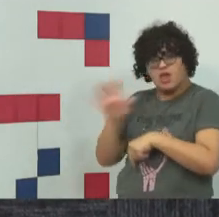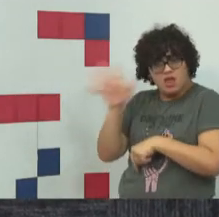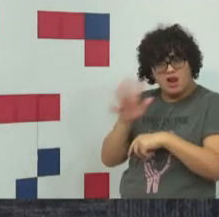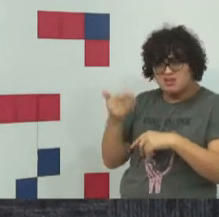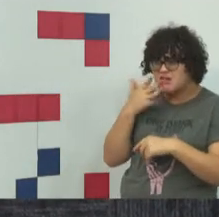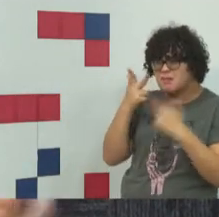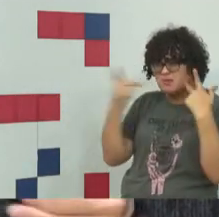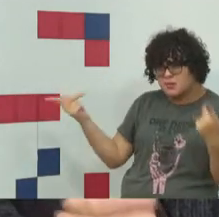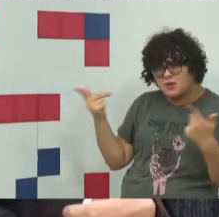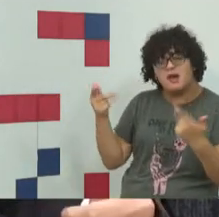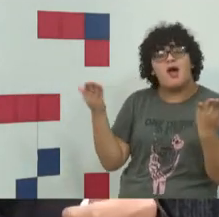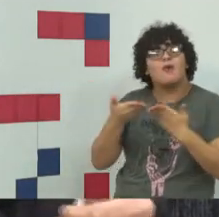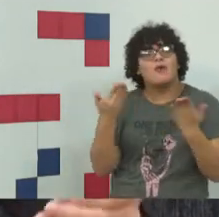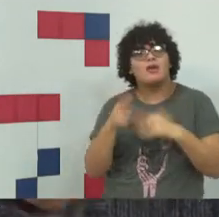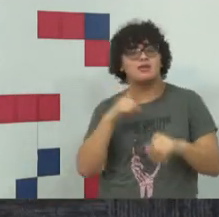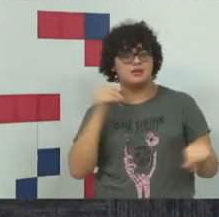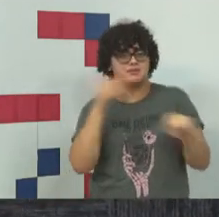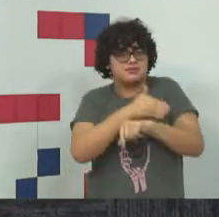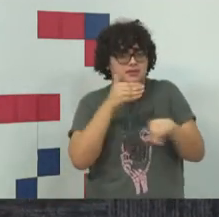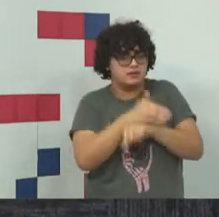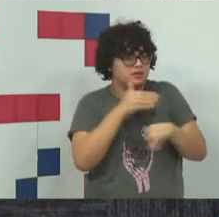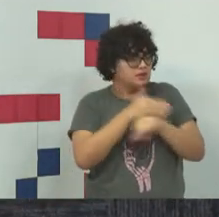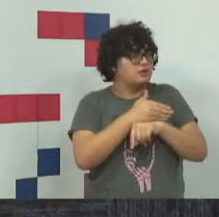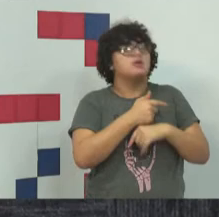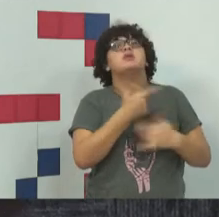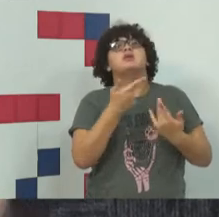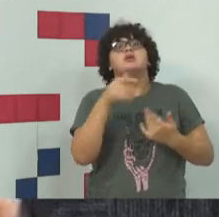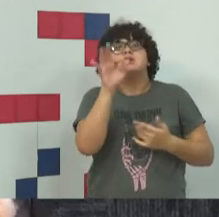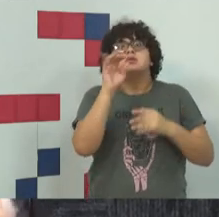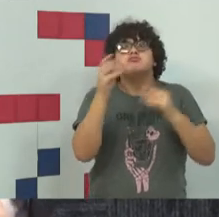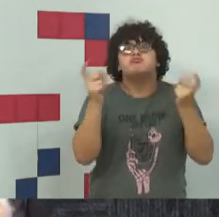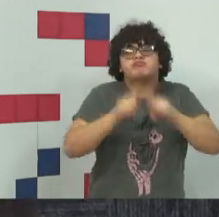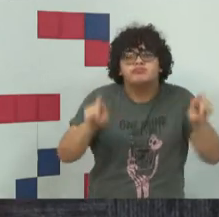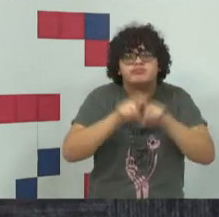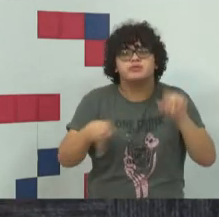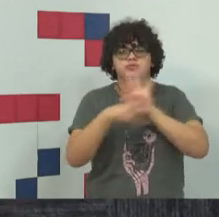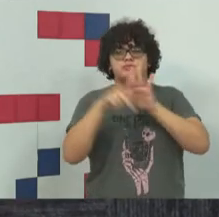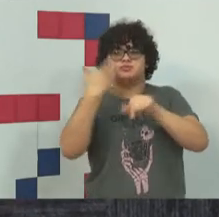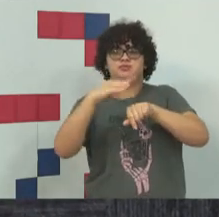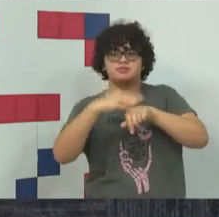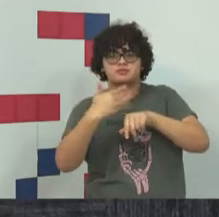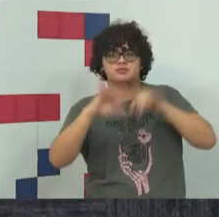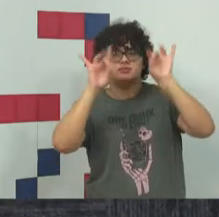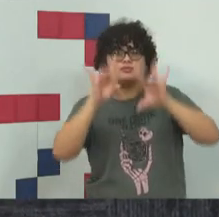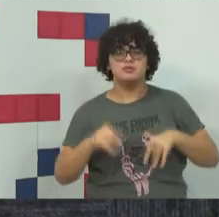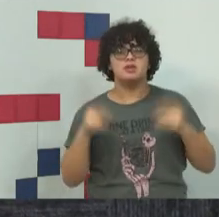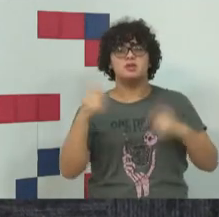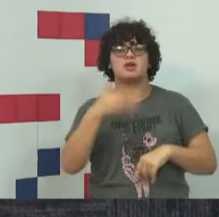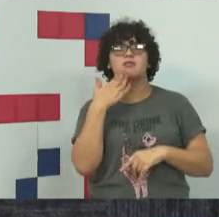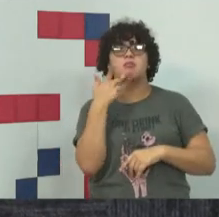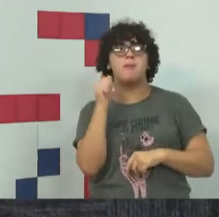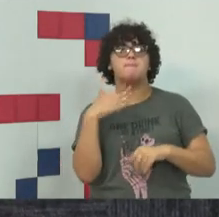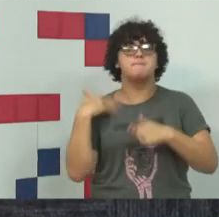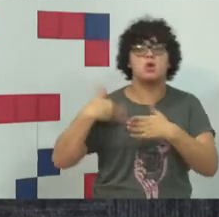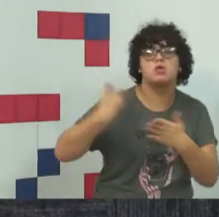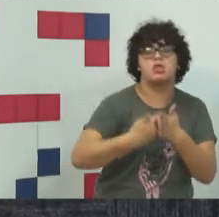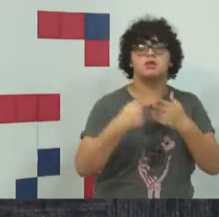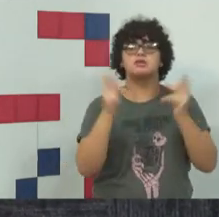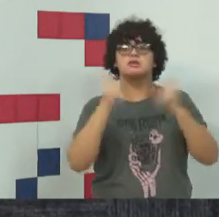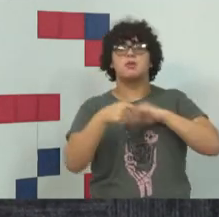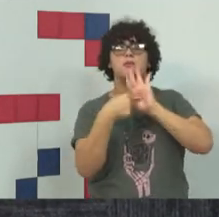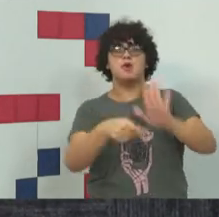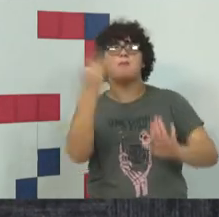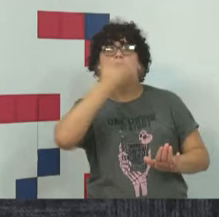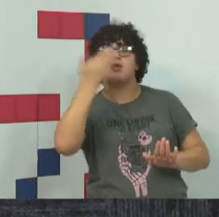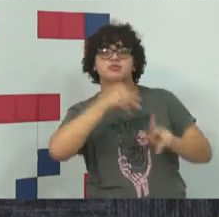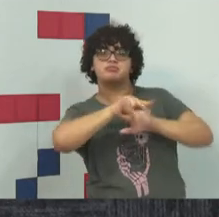comuns praticados pelo meio informático tenham ali um tratamento específico, e aí o processo penal vai ser chamado para falar sobre construção de prova e